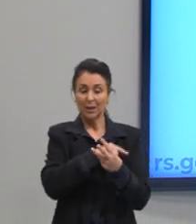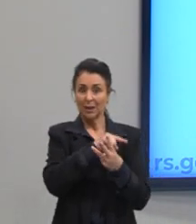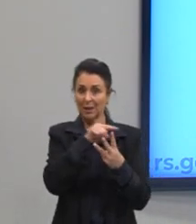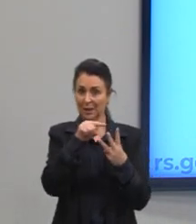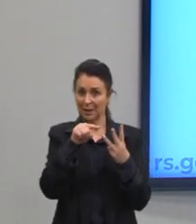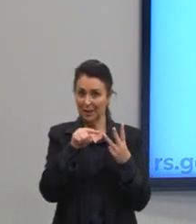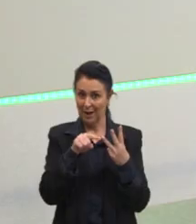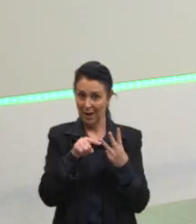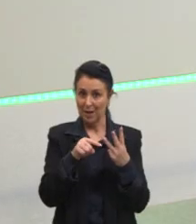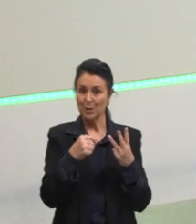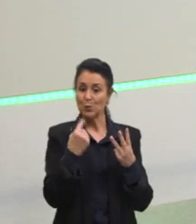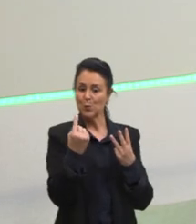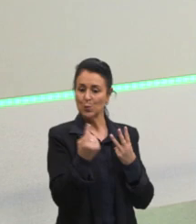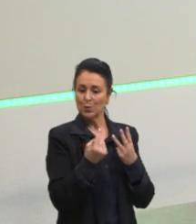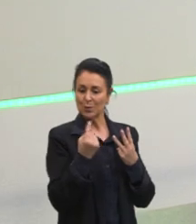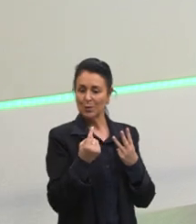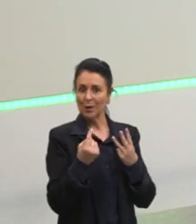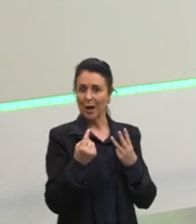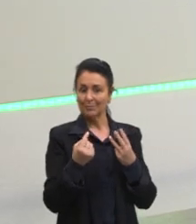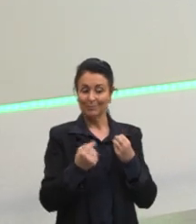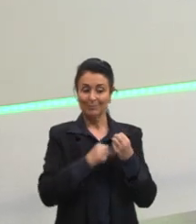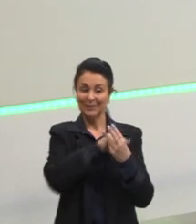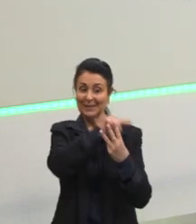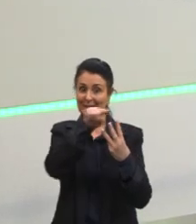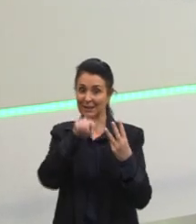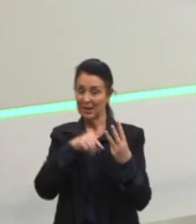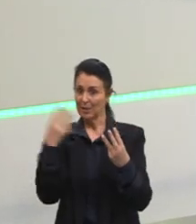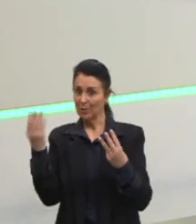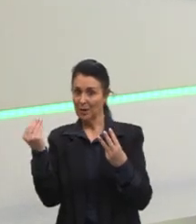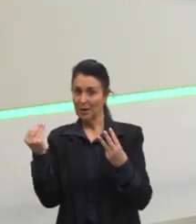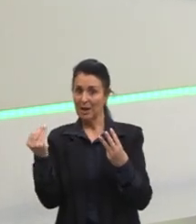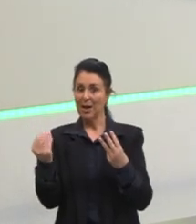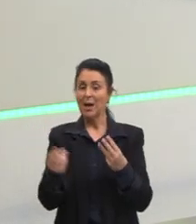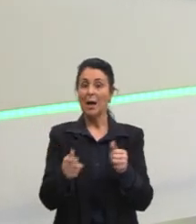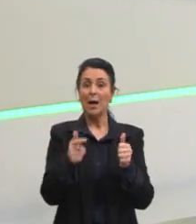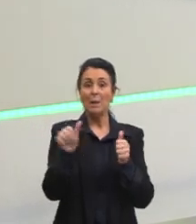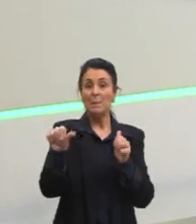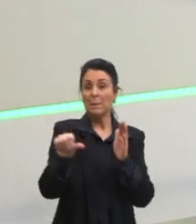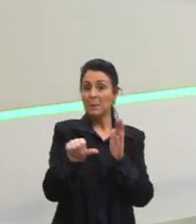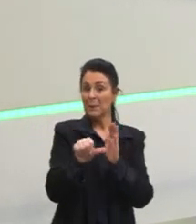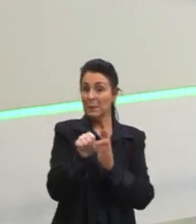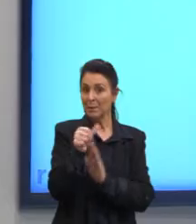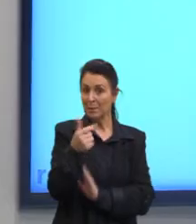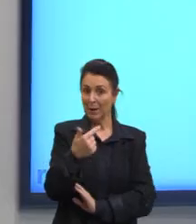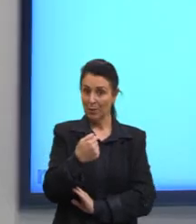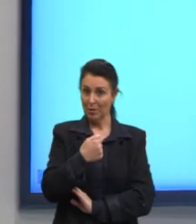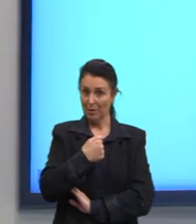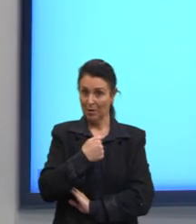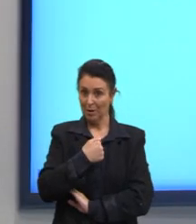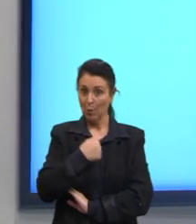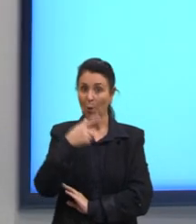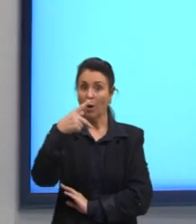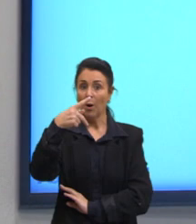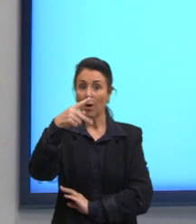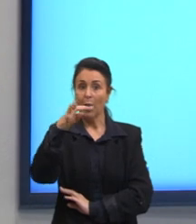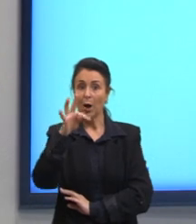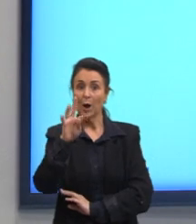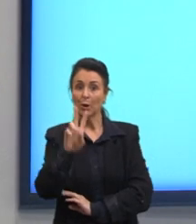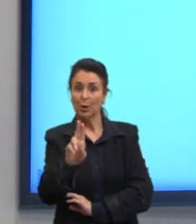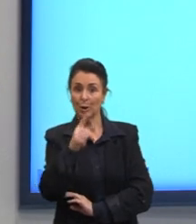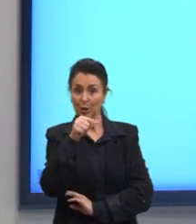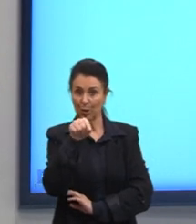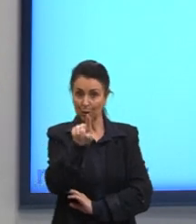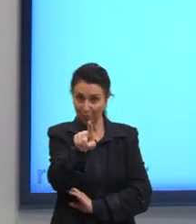e três do plural. Então, jo, primeira pessoa, né, tu, segunda persona,